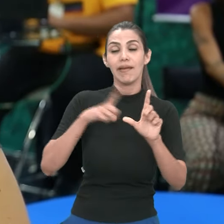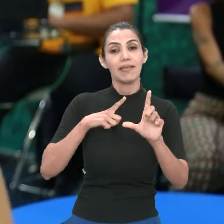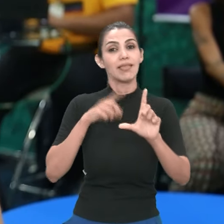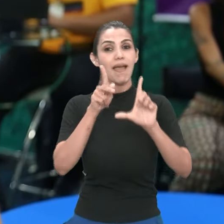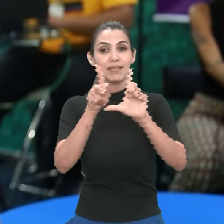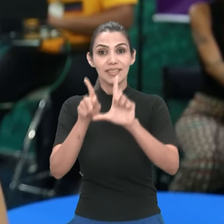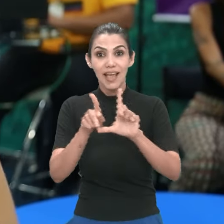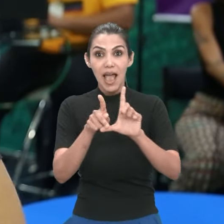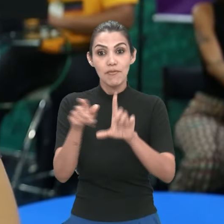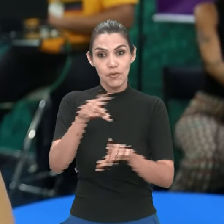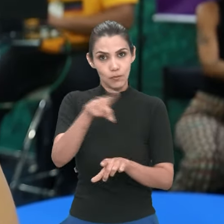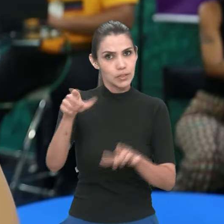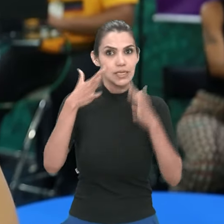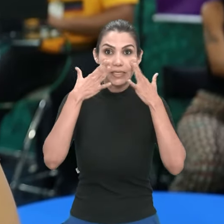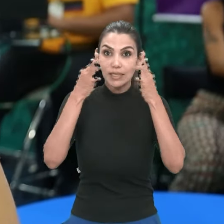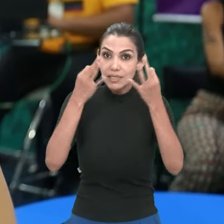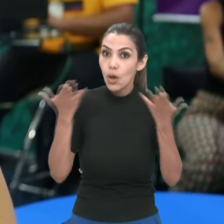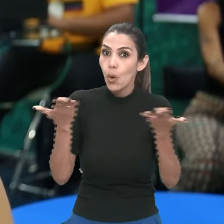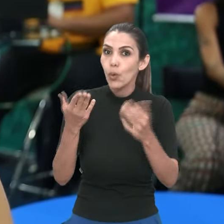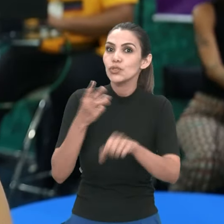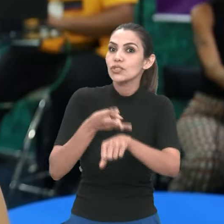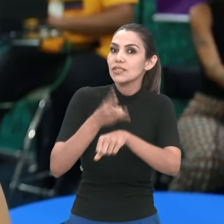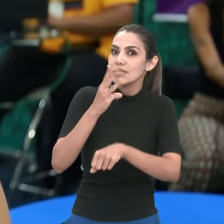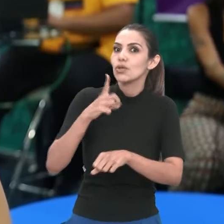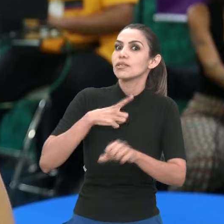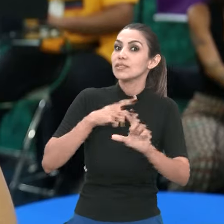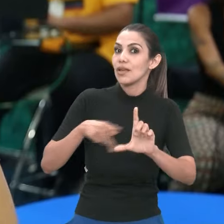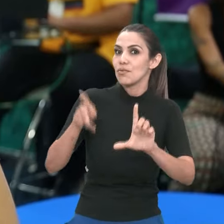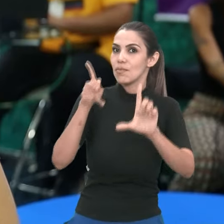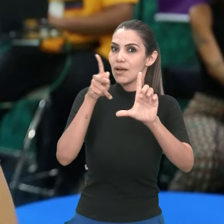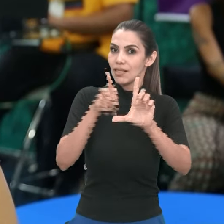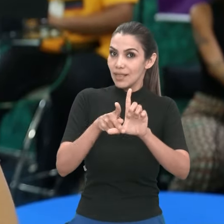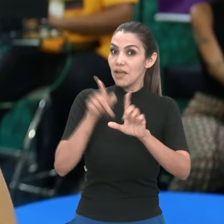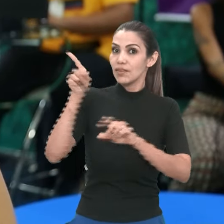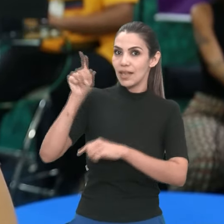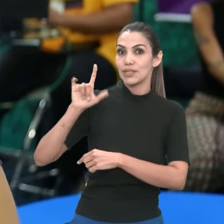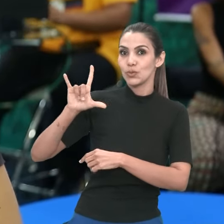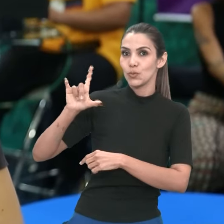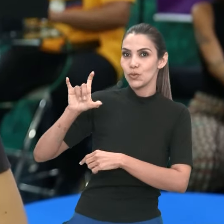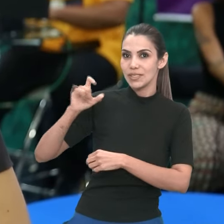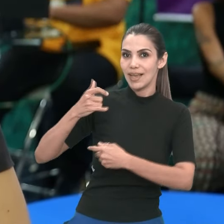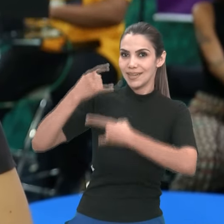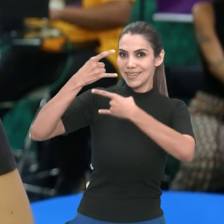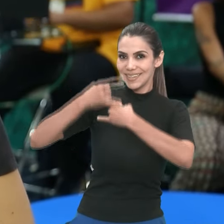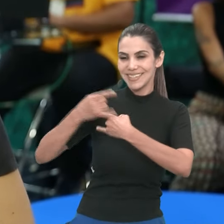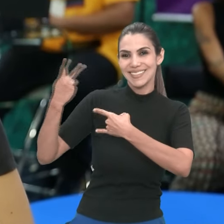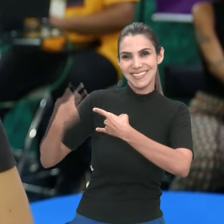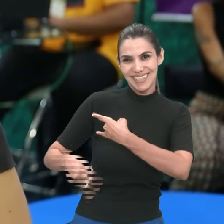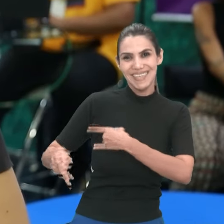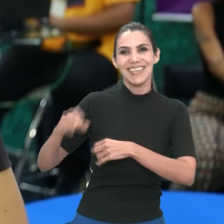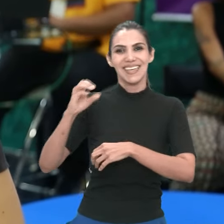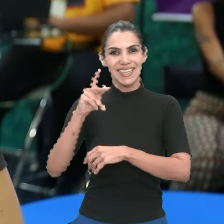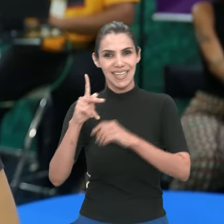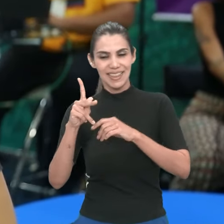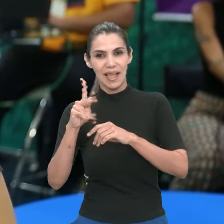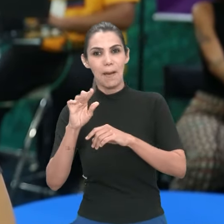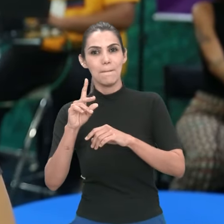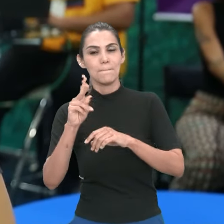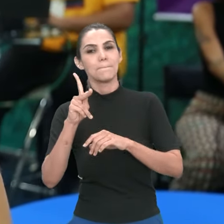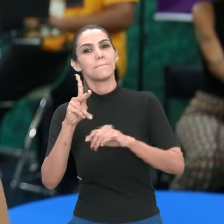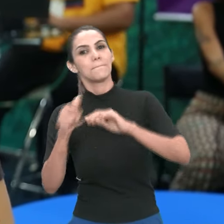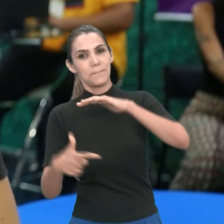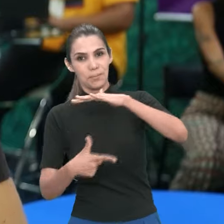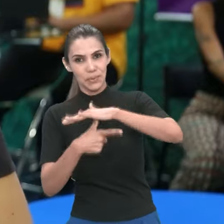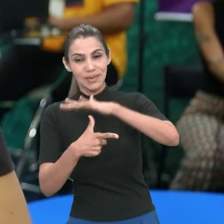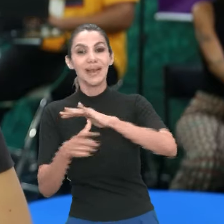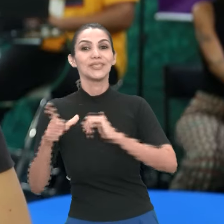fique atento. Hoje, temos às 15 horas uma live específica no Instagram da Prograde. Então, entre lá e venha aí conhecer